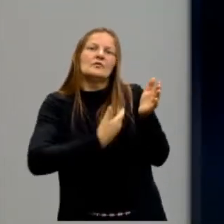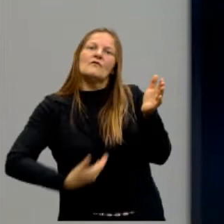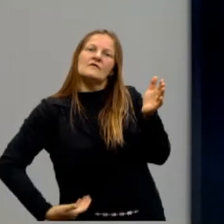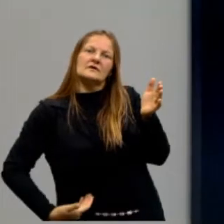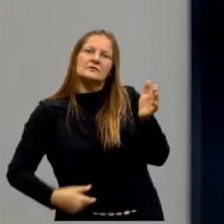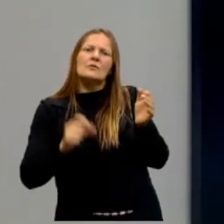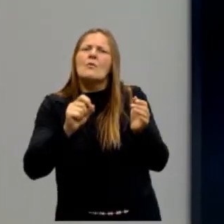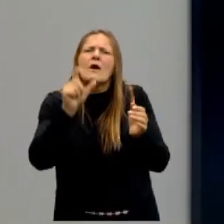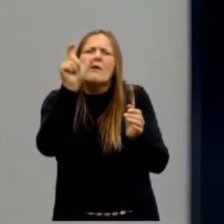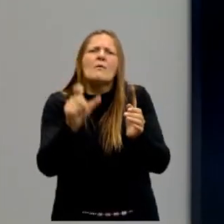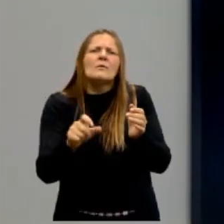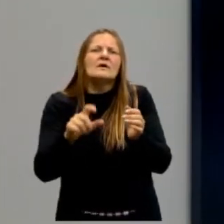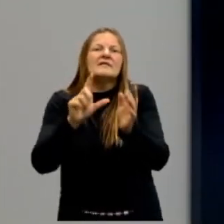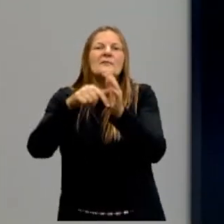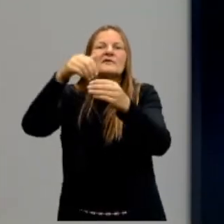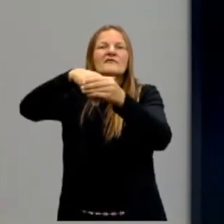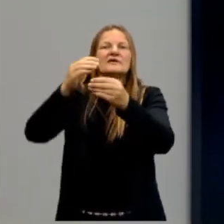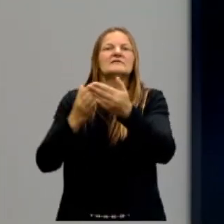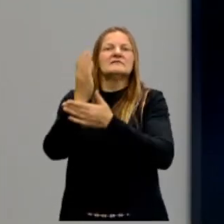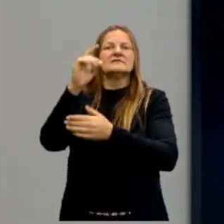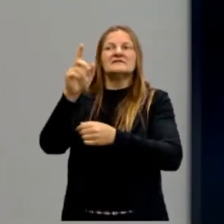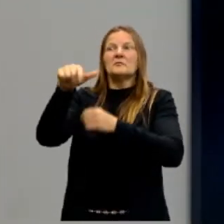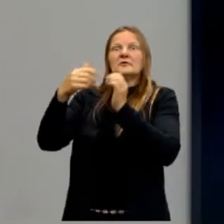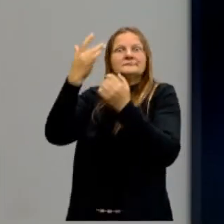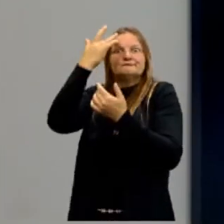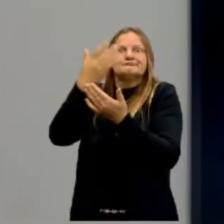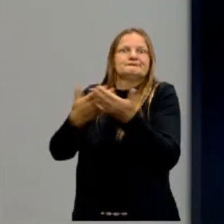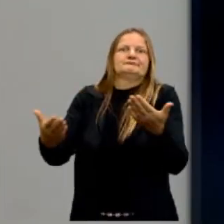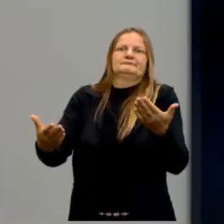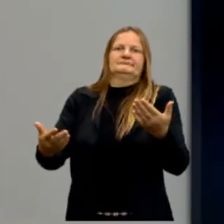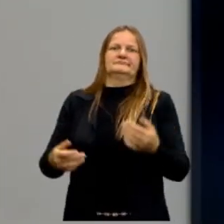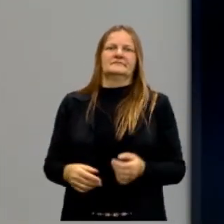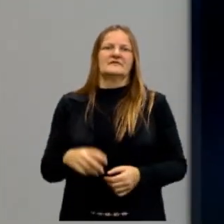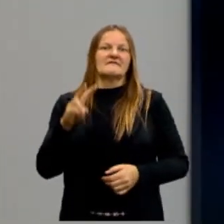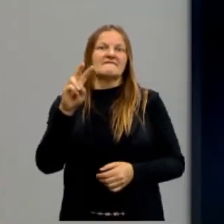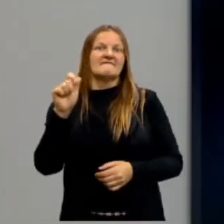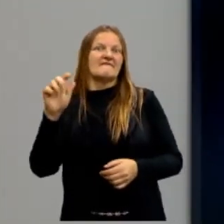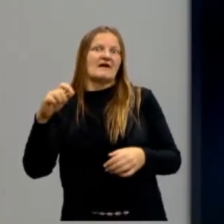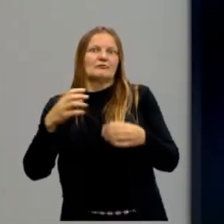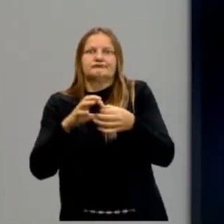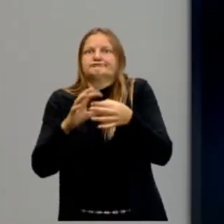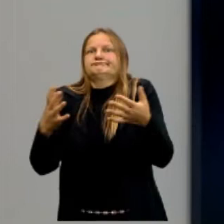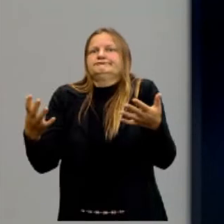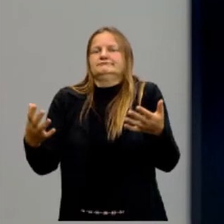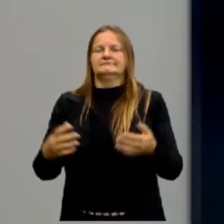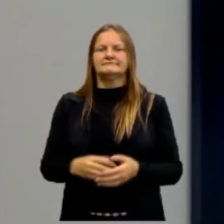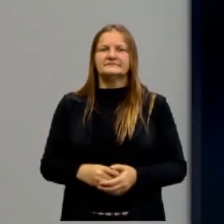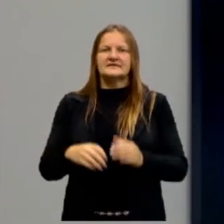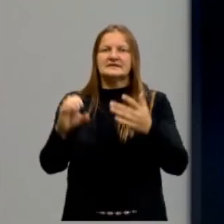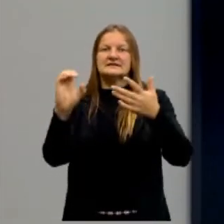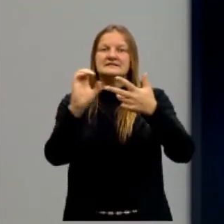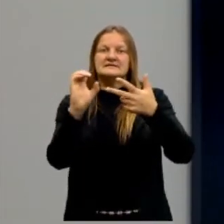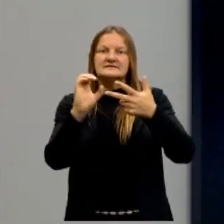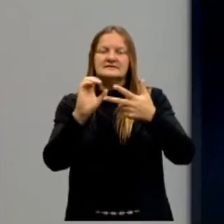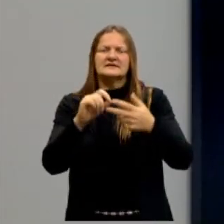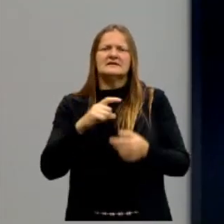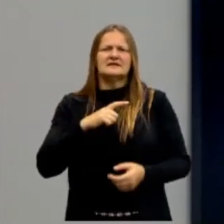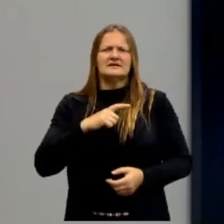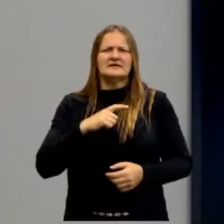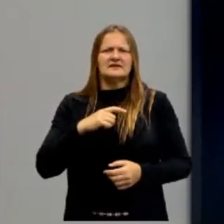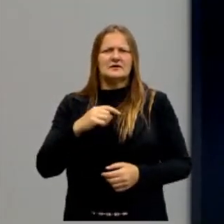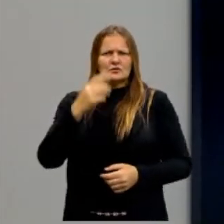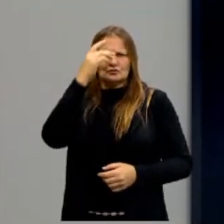Pensar em consultar depois de for eleito, mas é muito vago, né? É muito vago. C. O ser humano é um animal